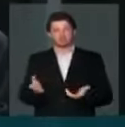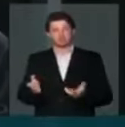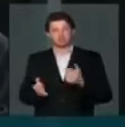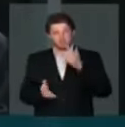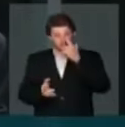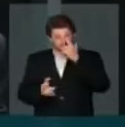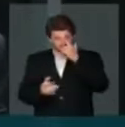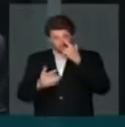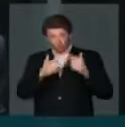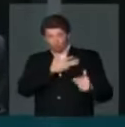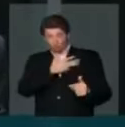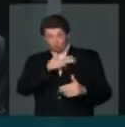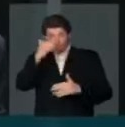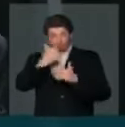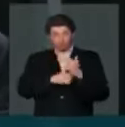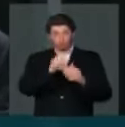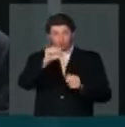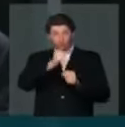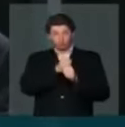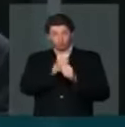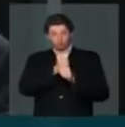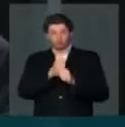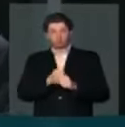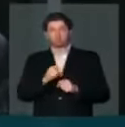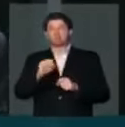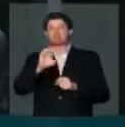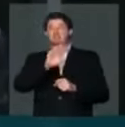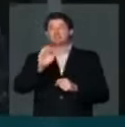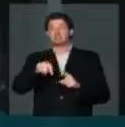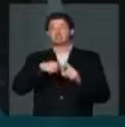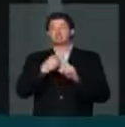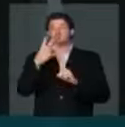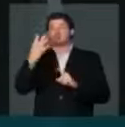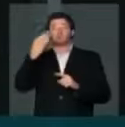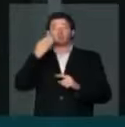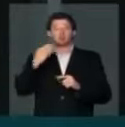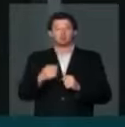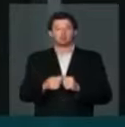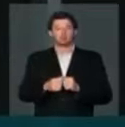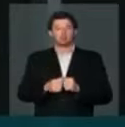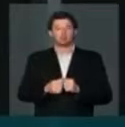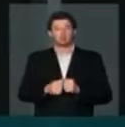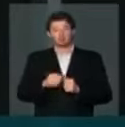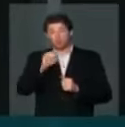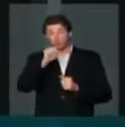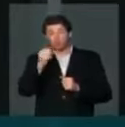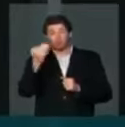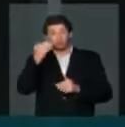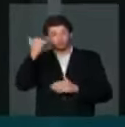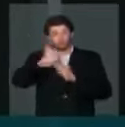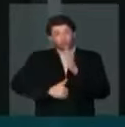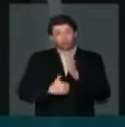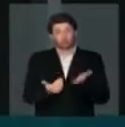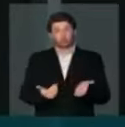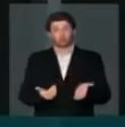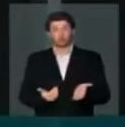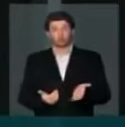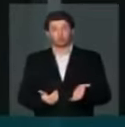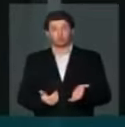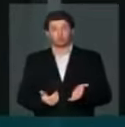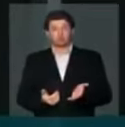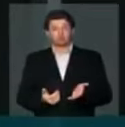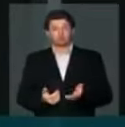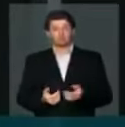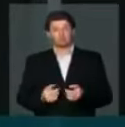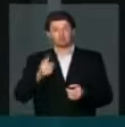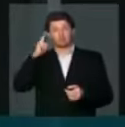tempo, o Lula desonerou em oito, o Zerra mais quatro bilhões. E oito bilhões foram desonerados. Quatro e quatro,